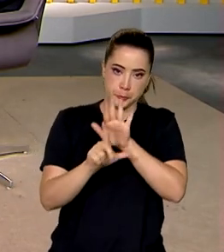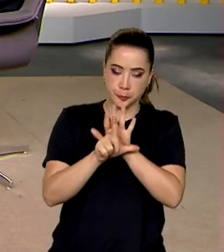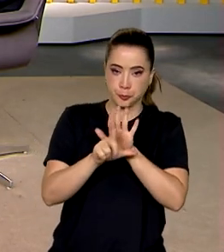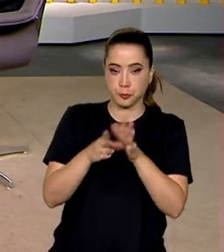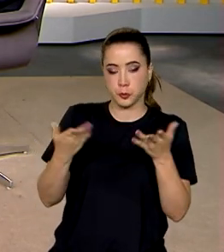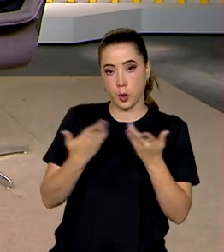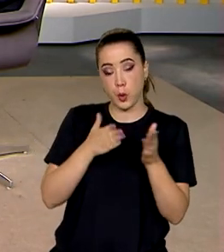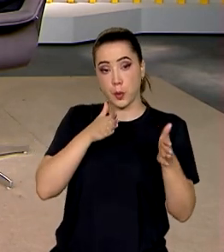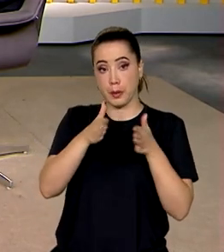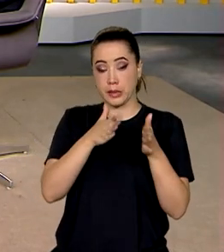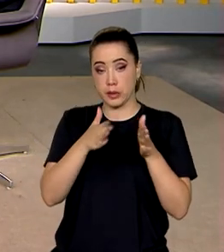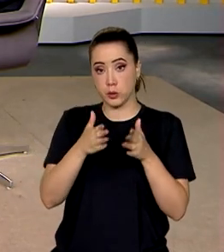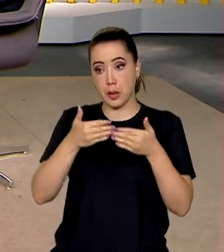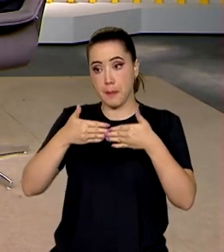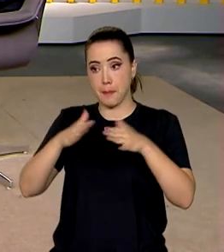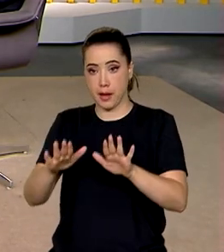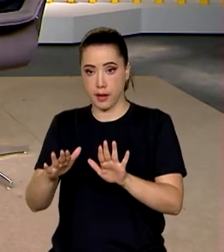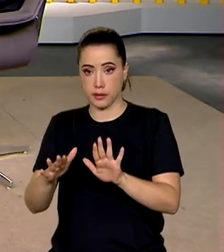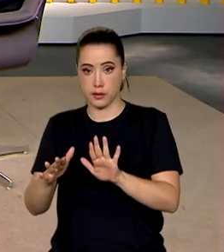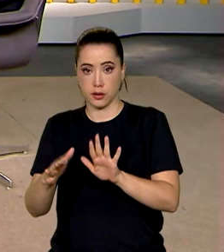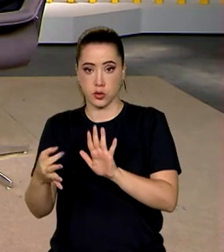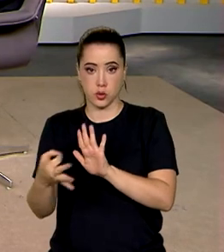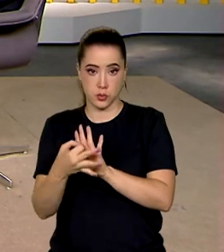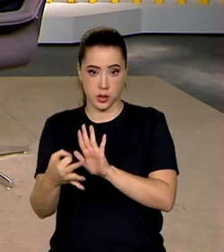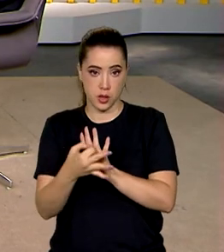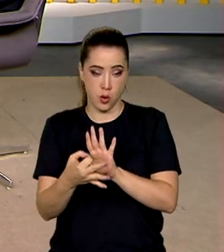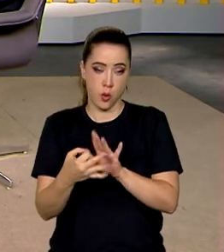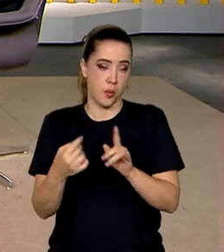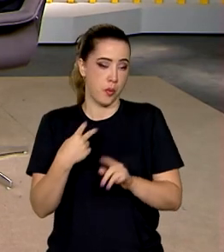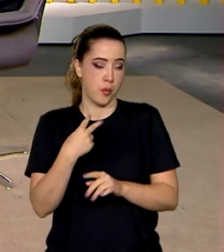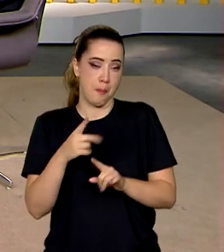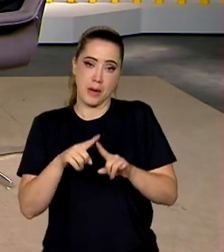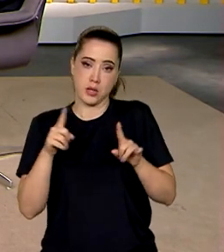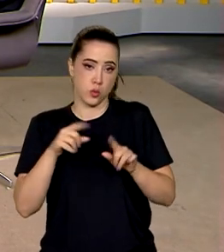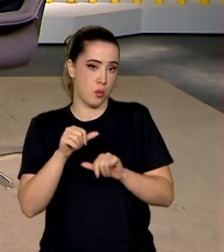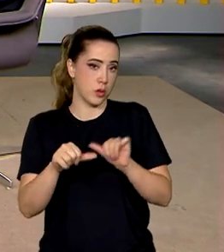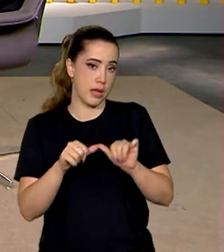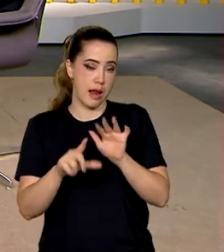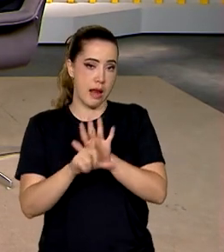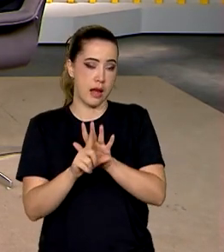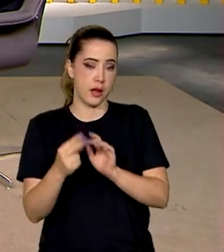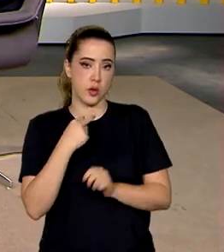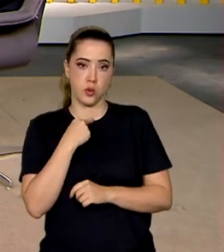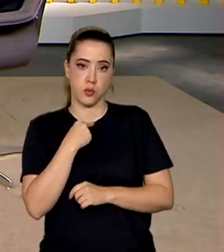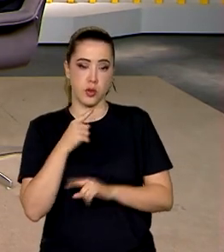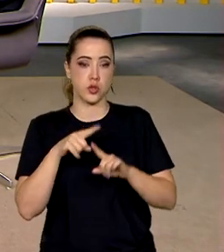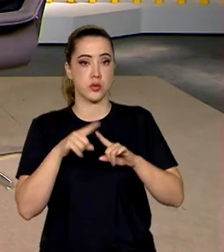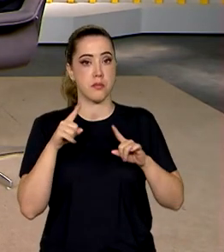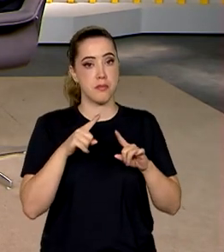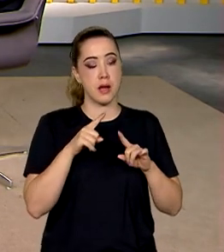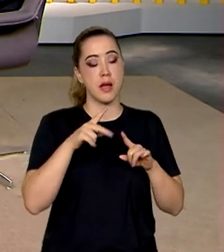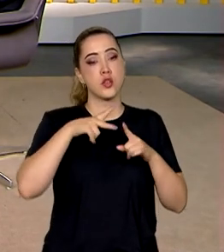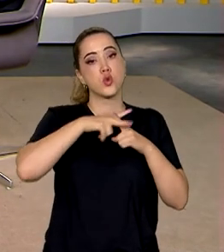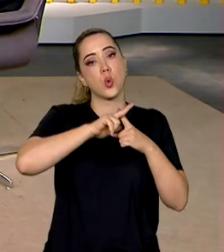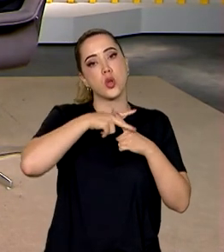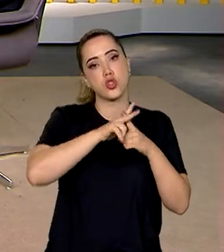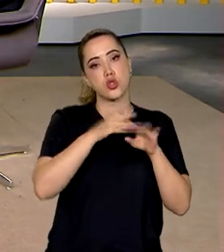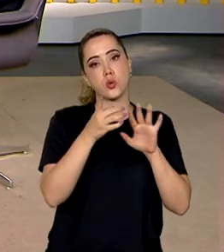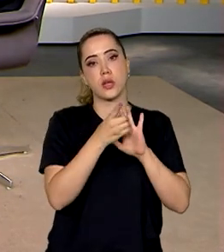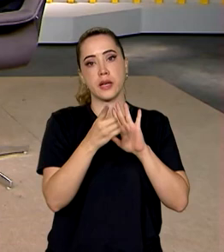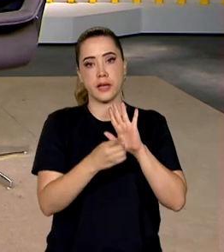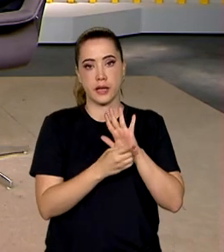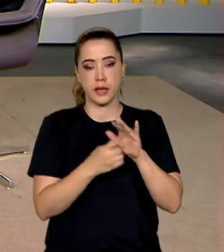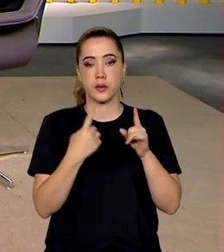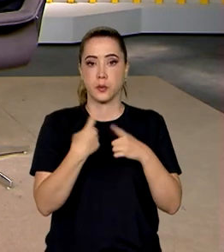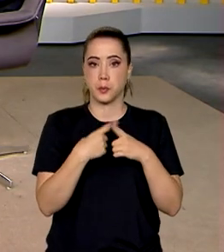consulta pública, não para alterar a lei, porque a gente não pode fazer isso, mas para poder revisitar o decreto do MIROSC, porque o decreto